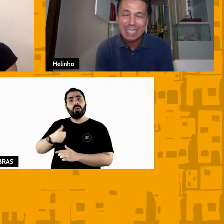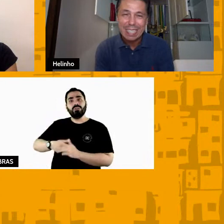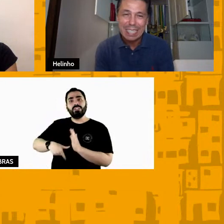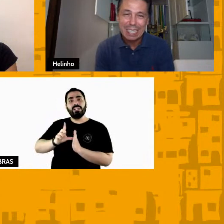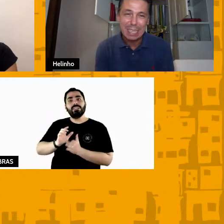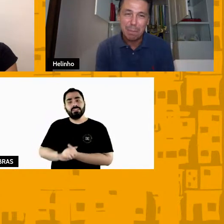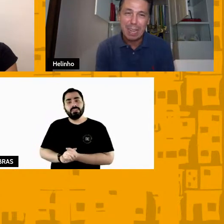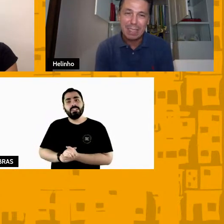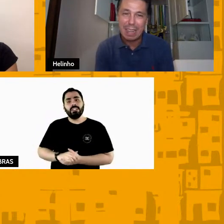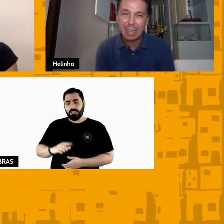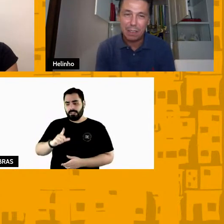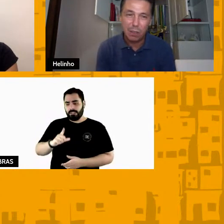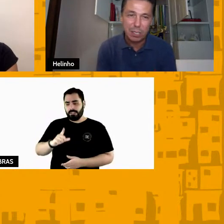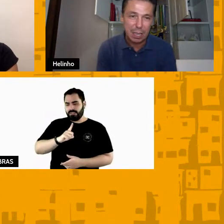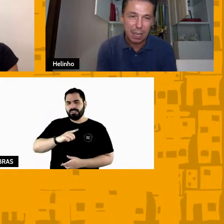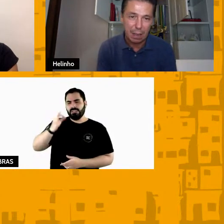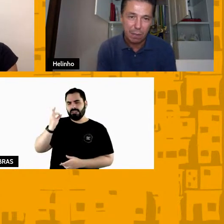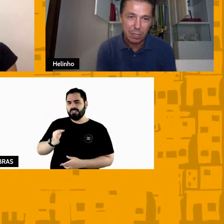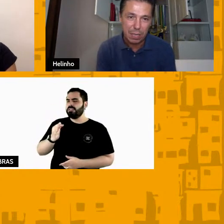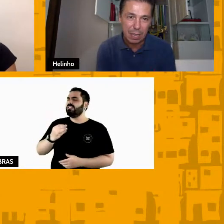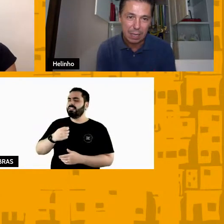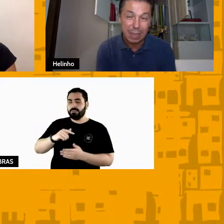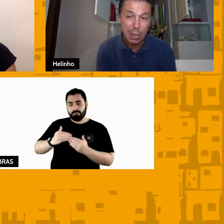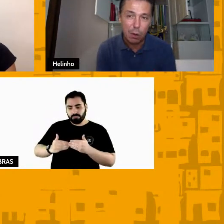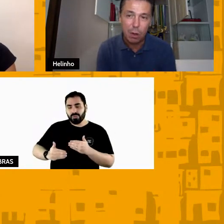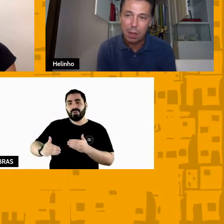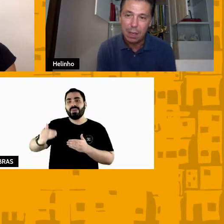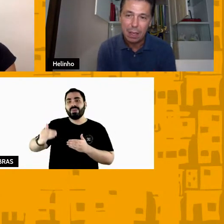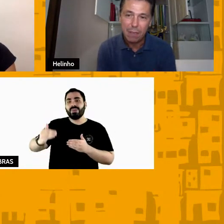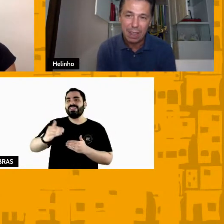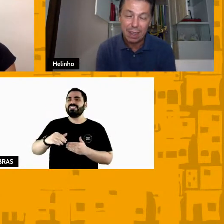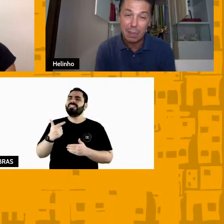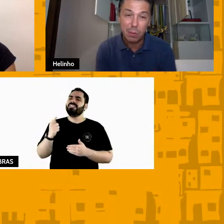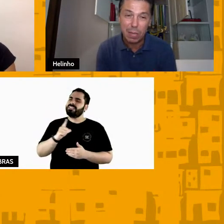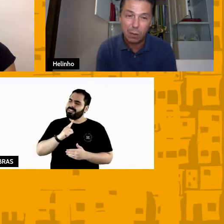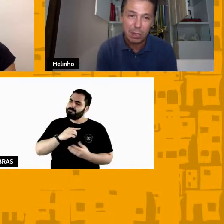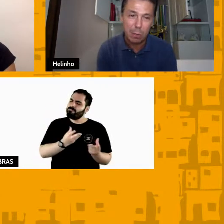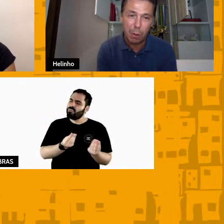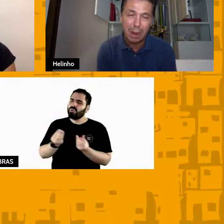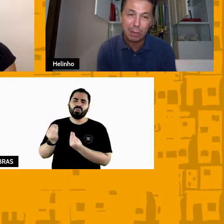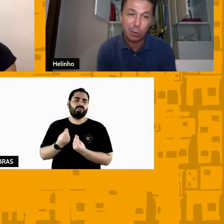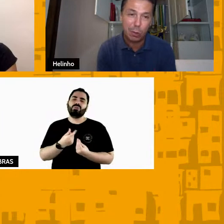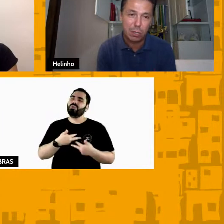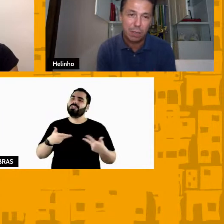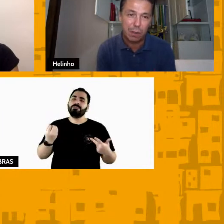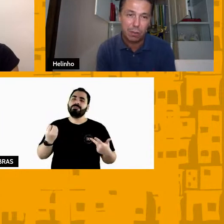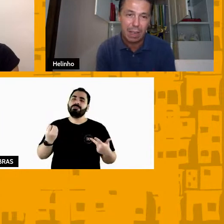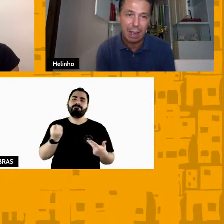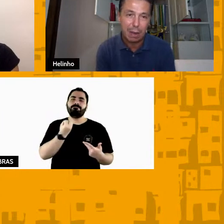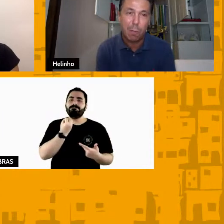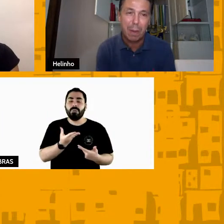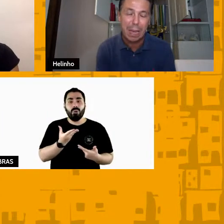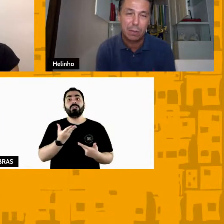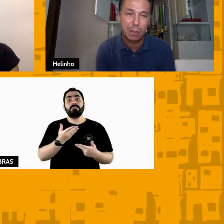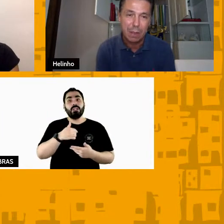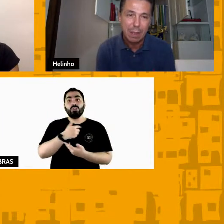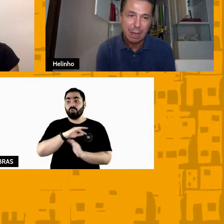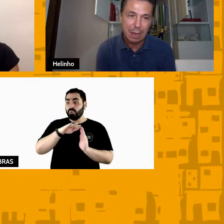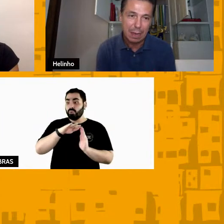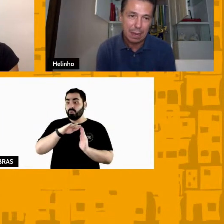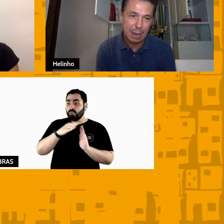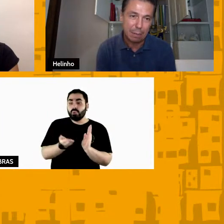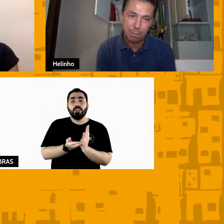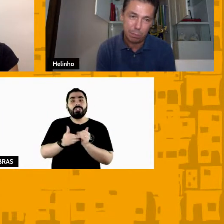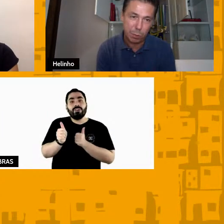frente essa empreitada que você você criou e vai trazer muita coisa boa para todos que vão estar acompanhando